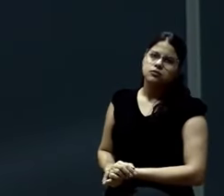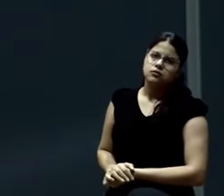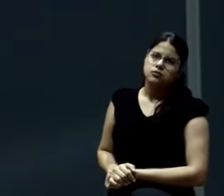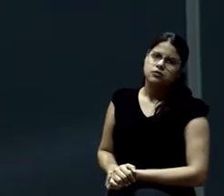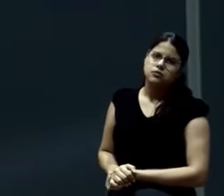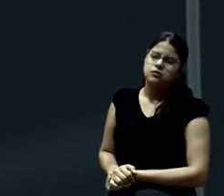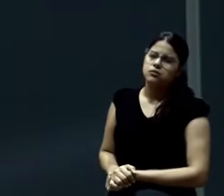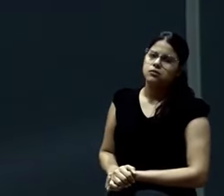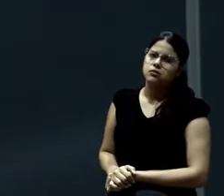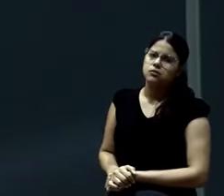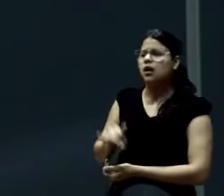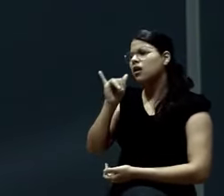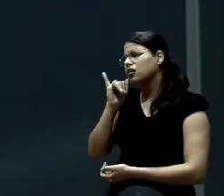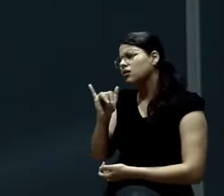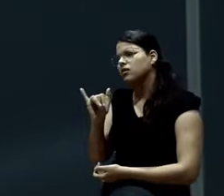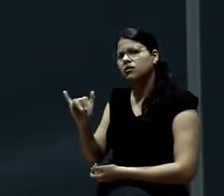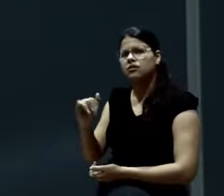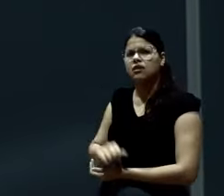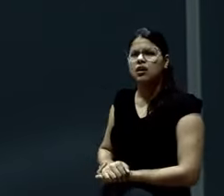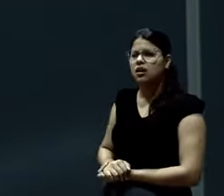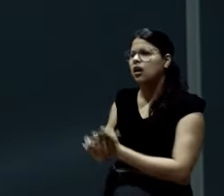Queria dizer, irmão, ora por mim aqui.